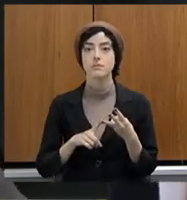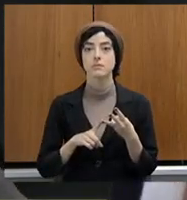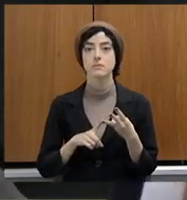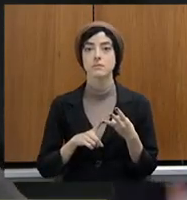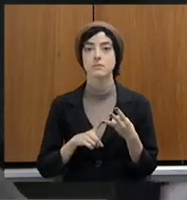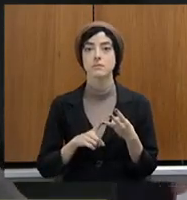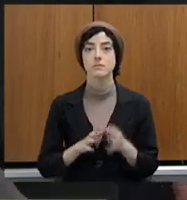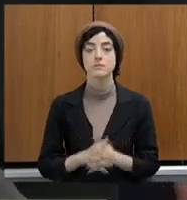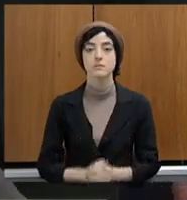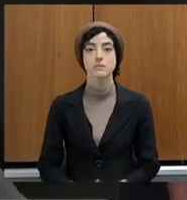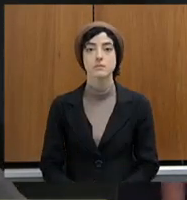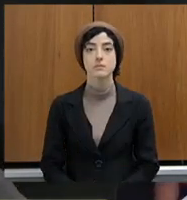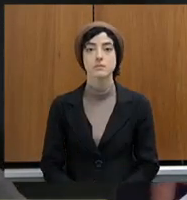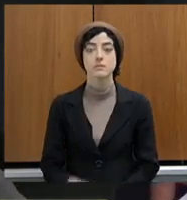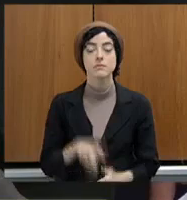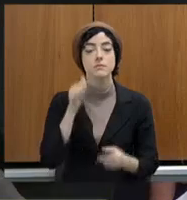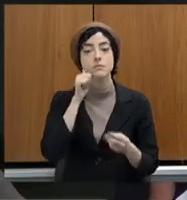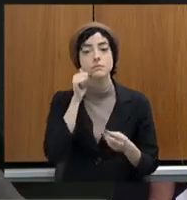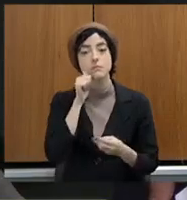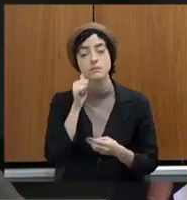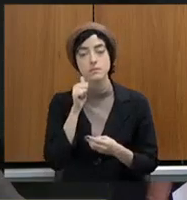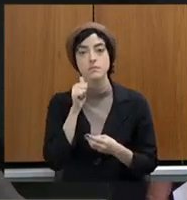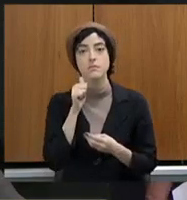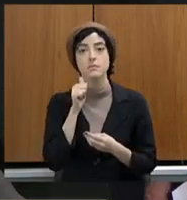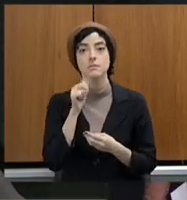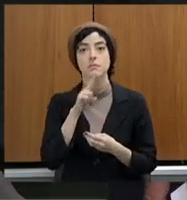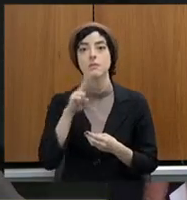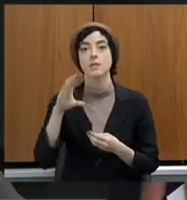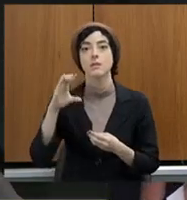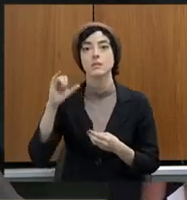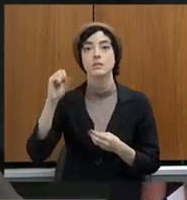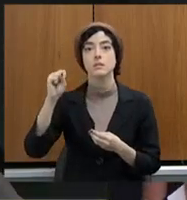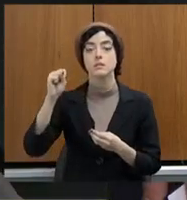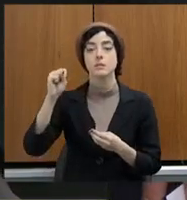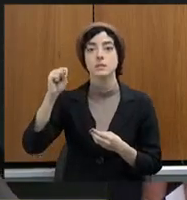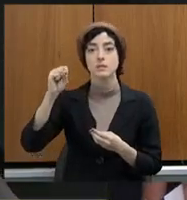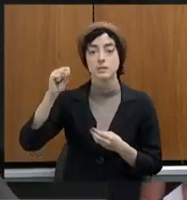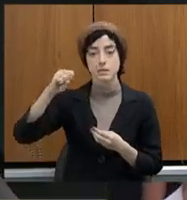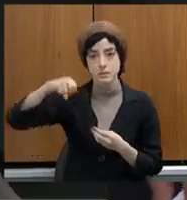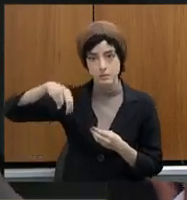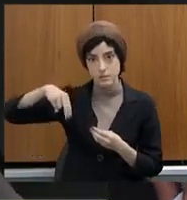da senhora Cíntia Flaviane de Macedo, investigadora de polícia,